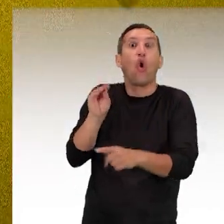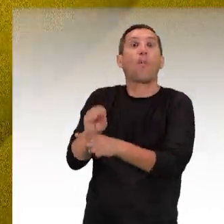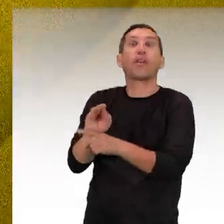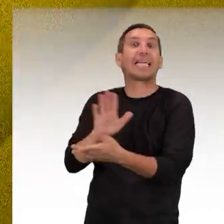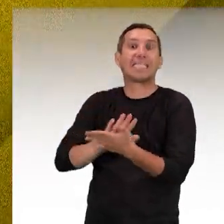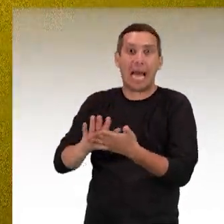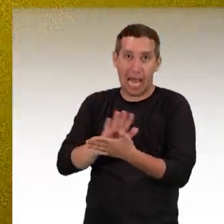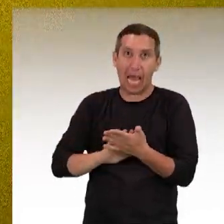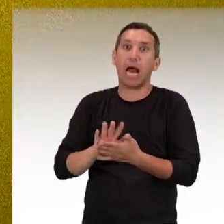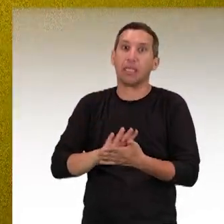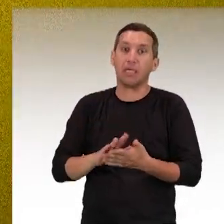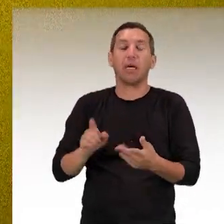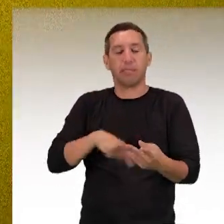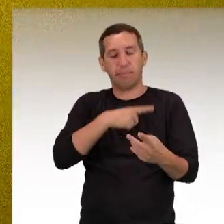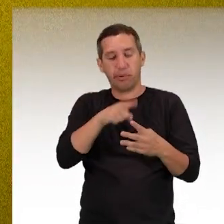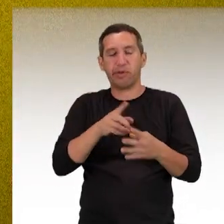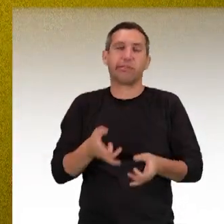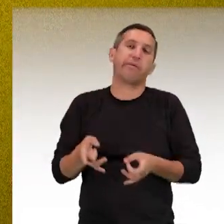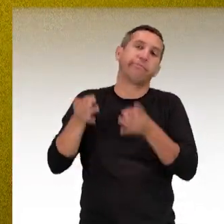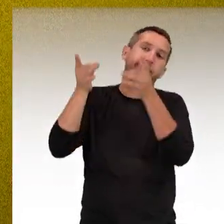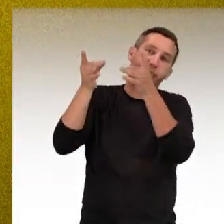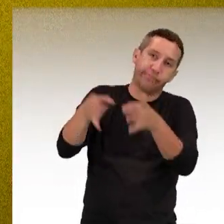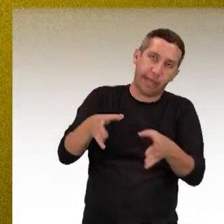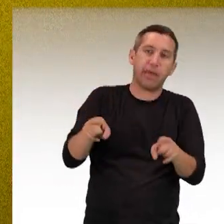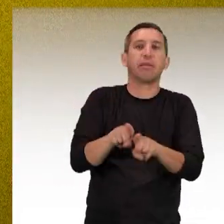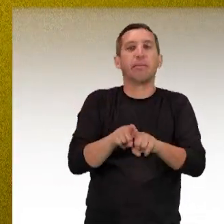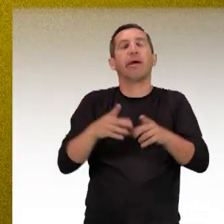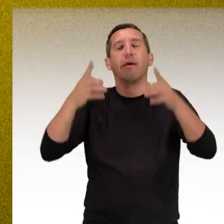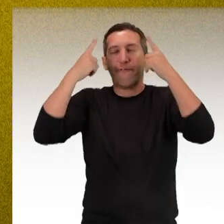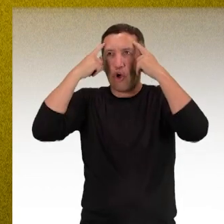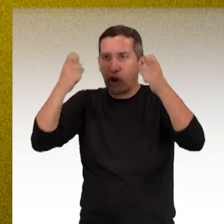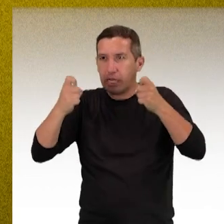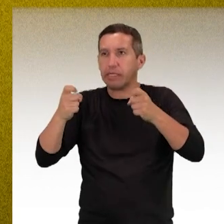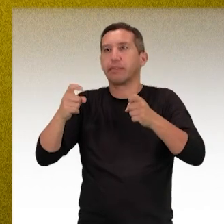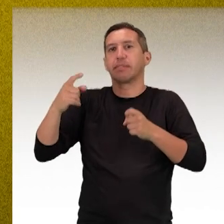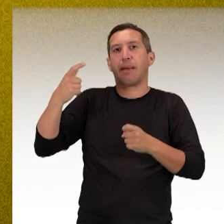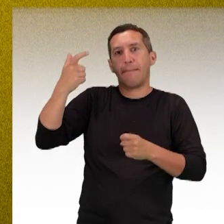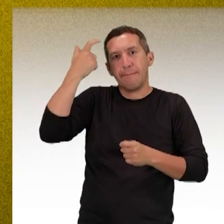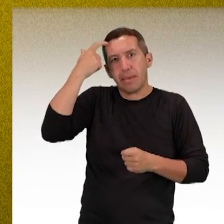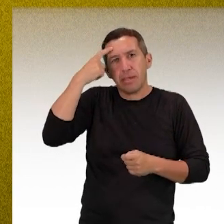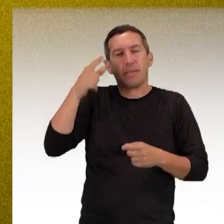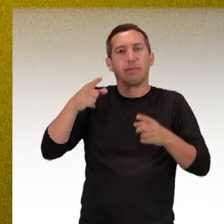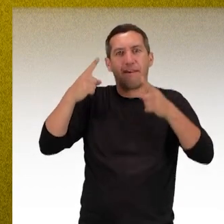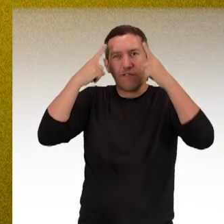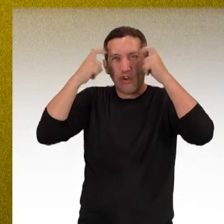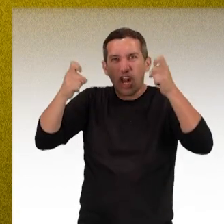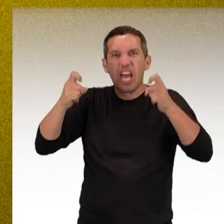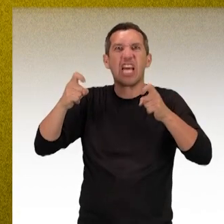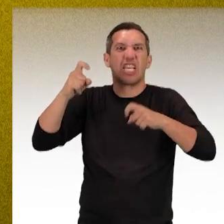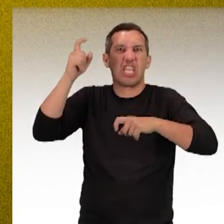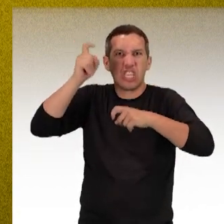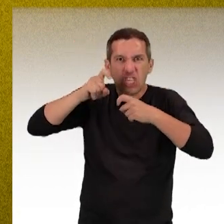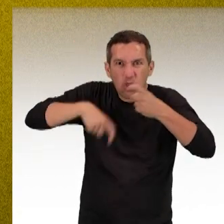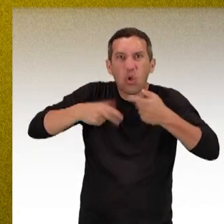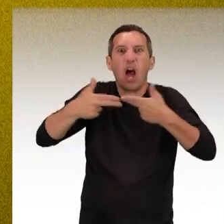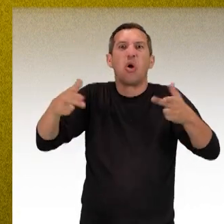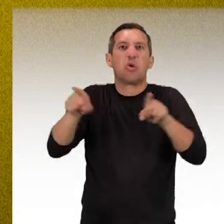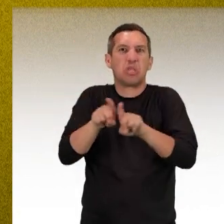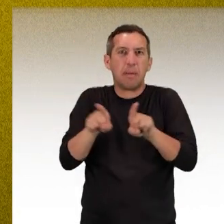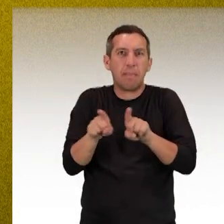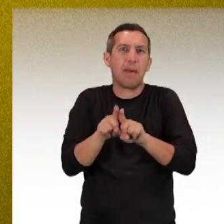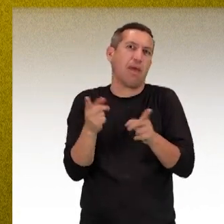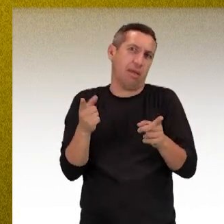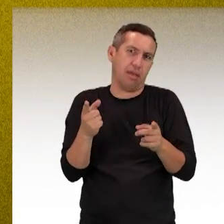ou calor. Em seguida, vem o abandono, a violência física, sexual, psicológica e também a violência